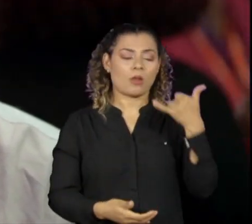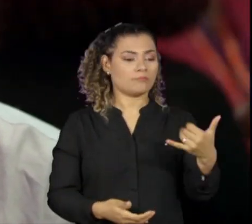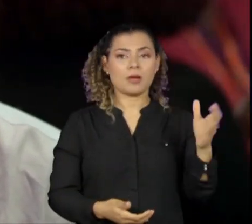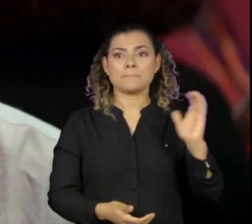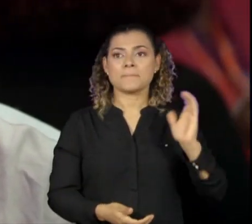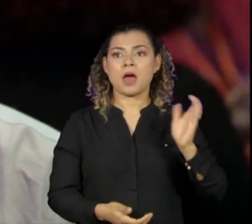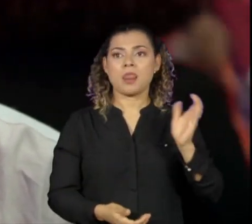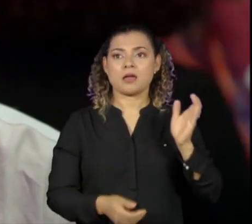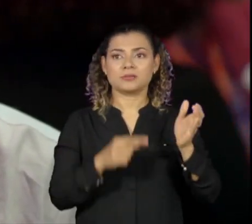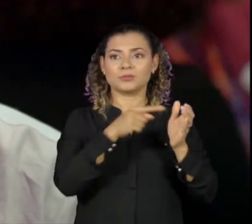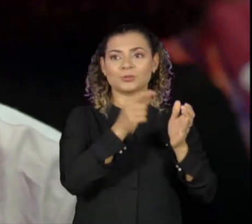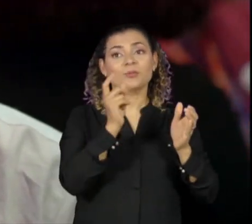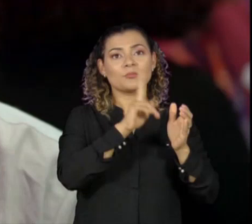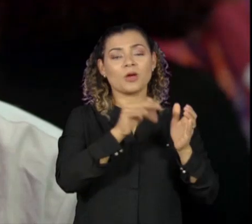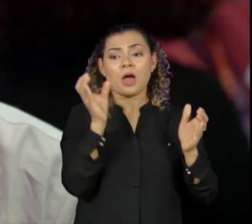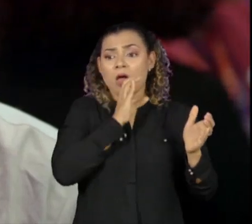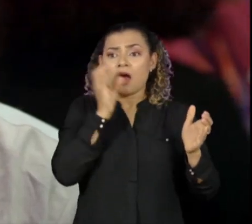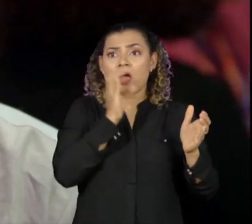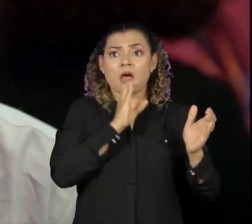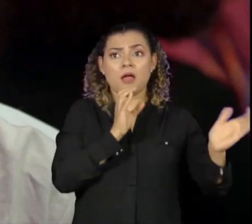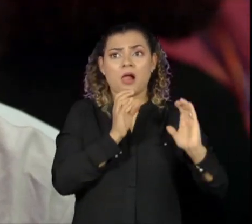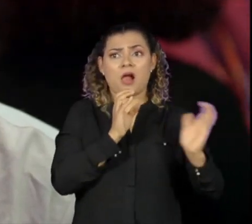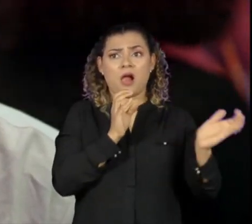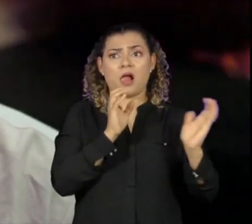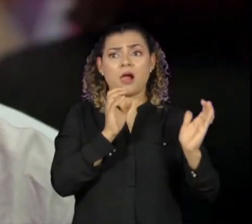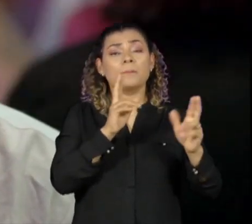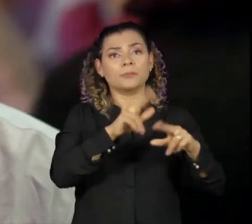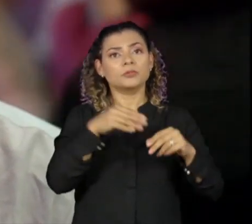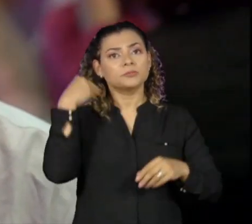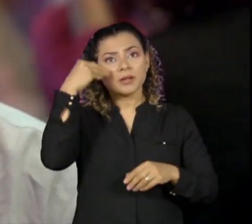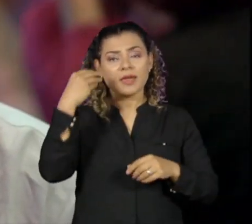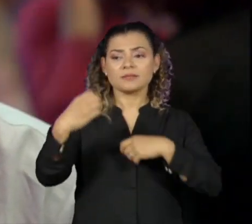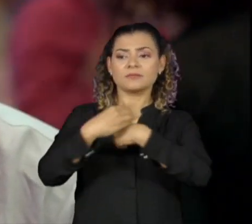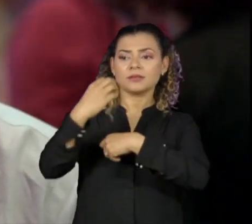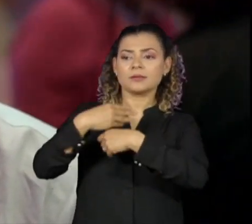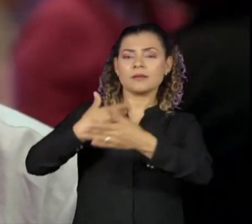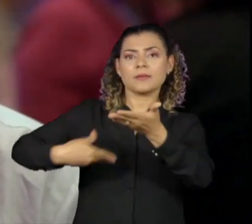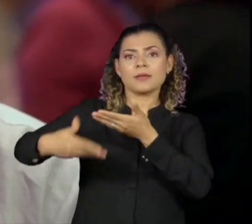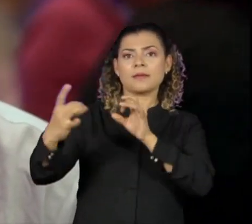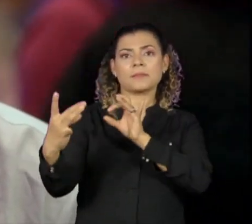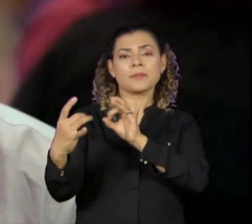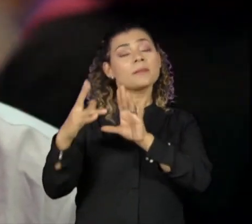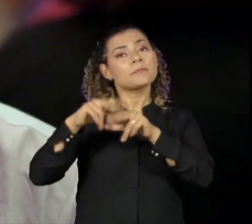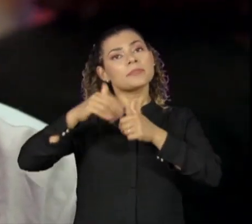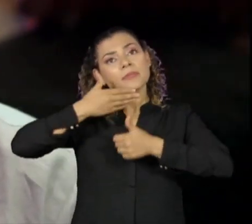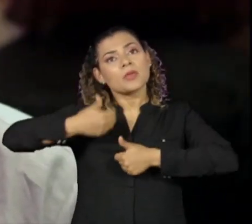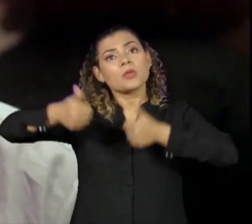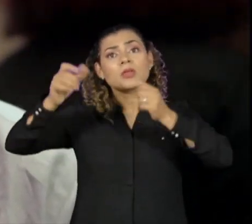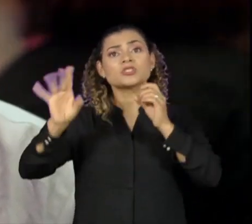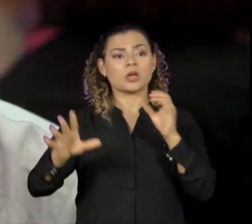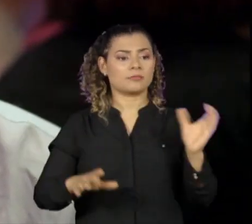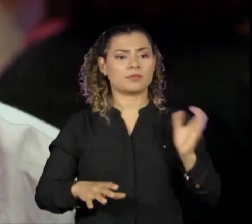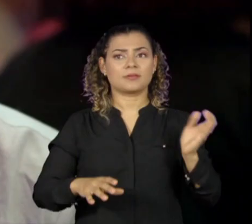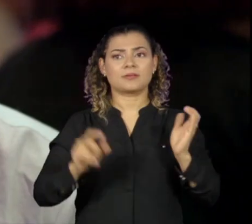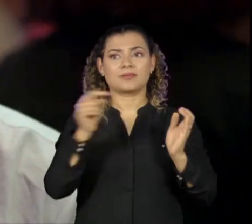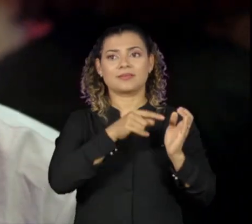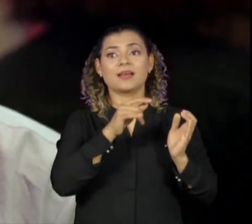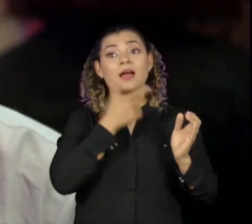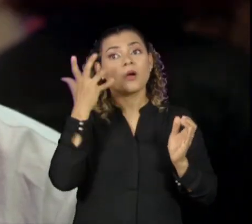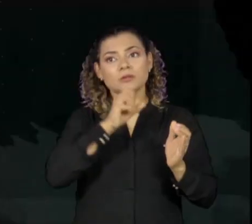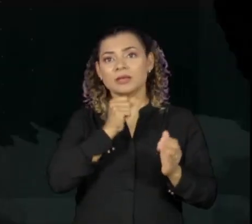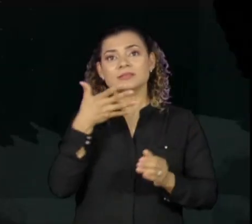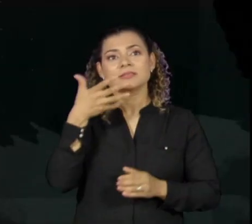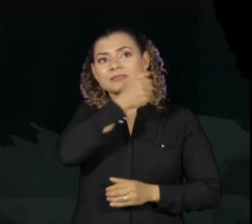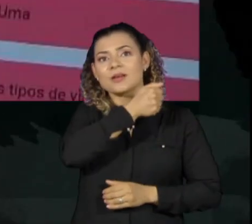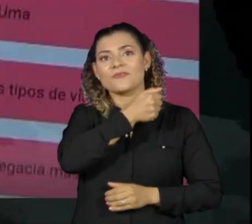foi através das nossas usuárias e as experiências, os feedbacks e as melhorias que hoje, com um simples balanço, você pode salvar